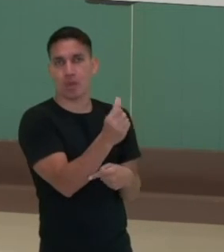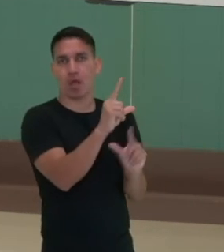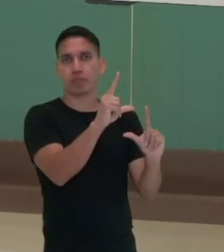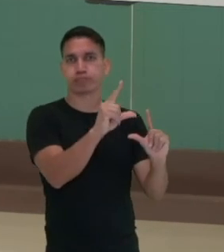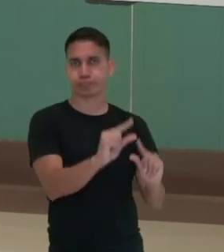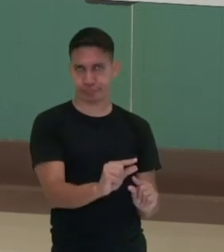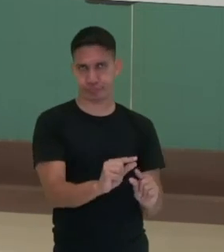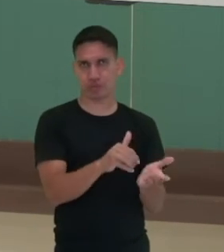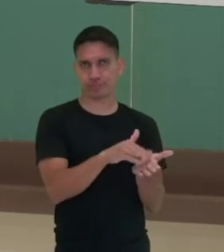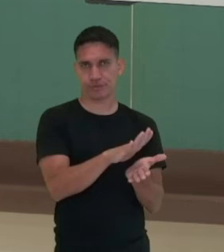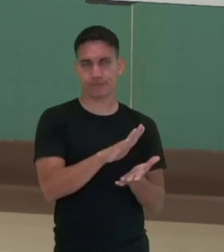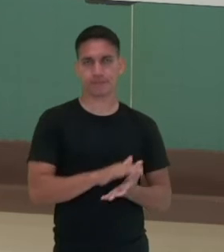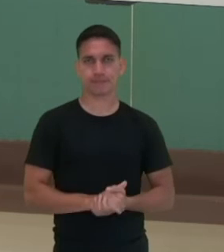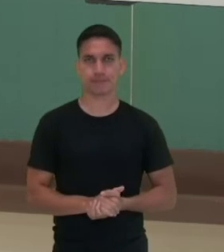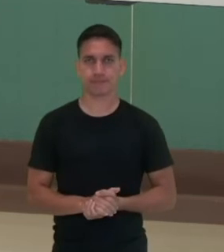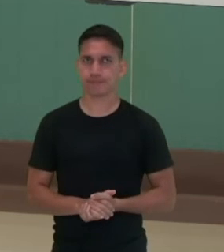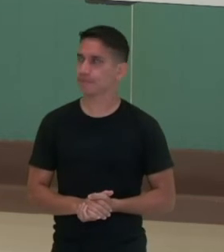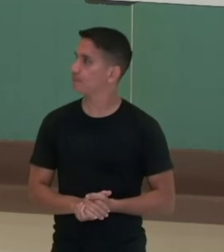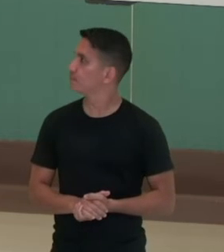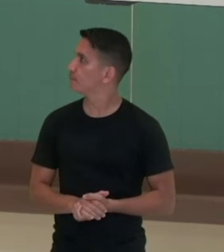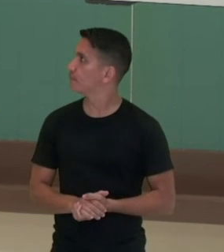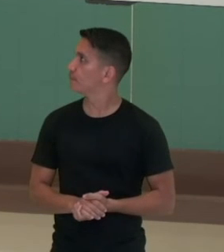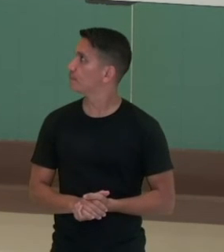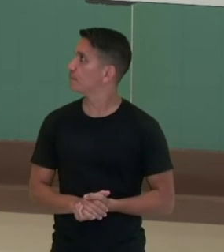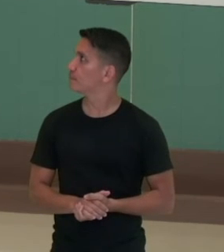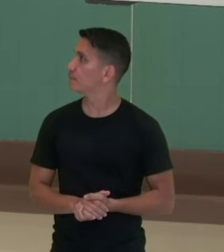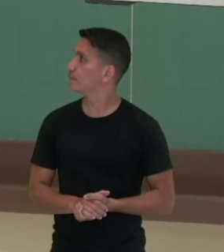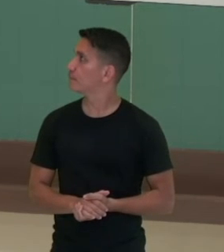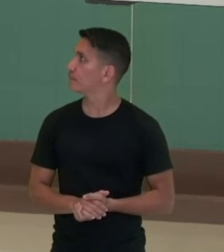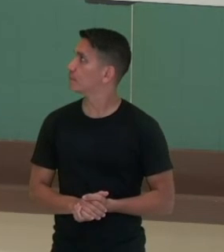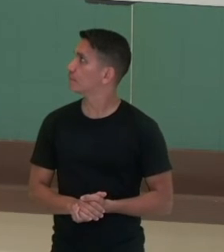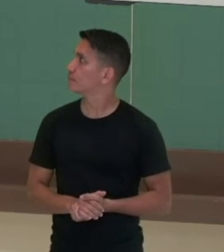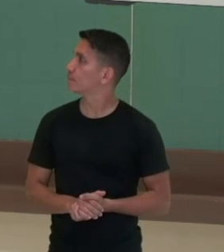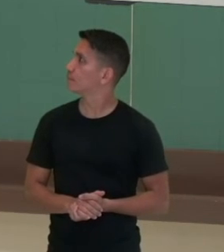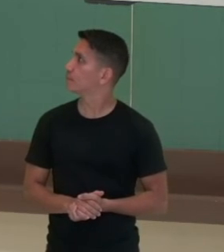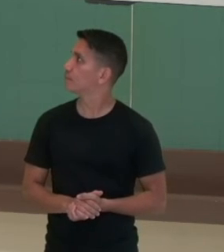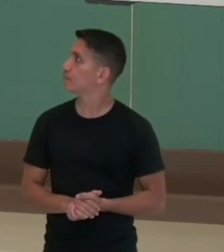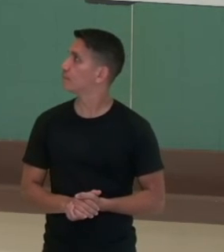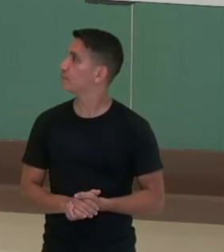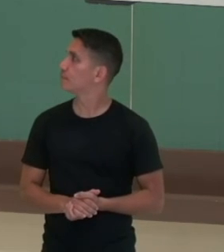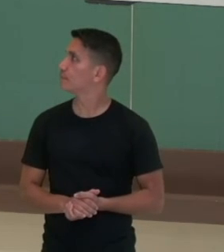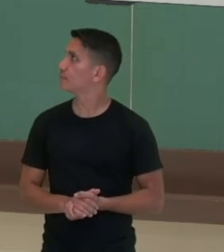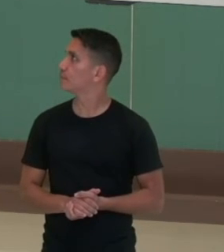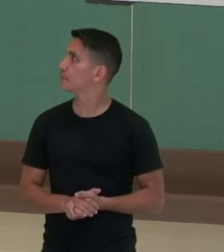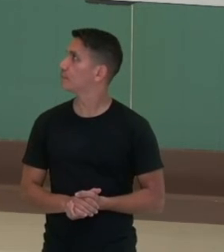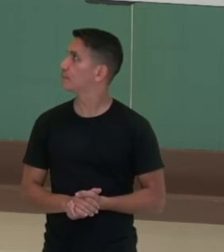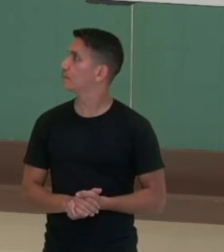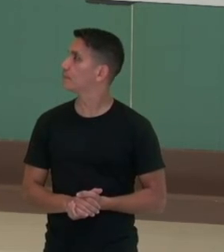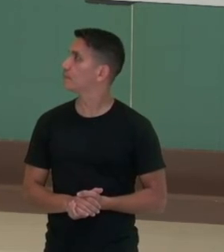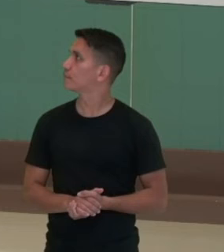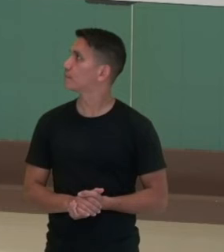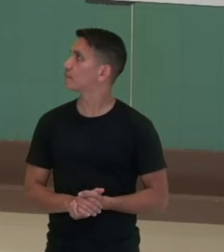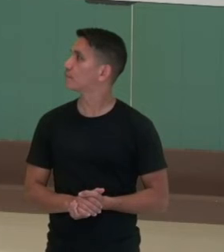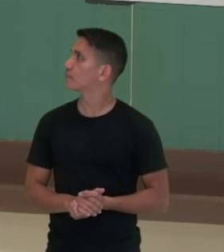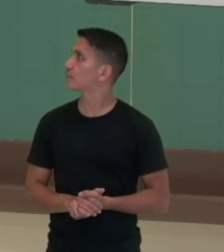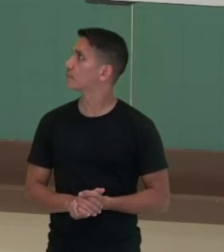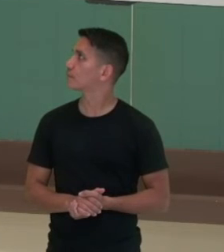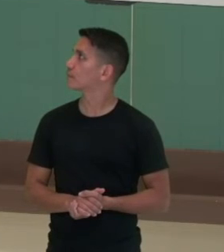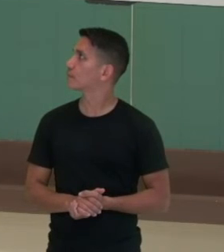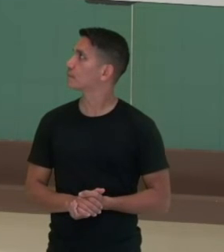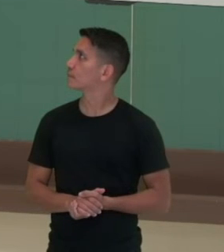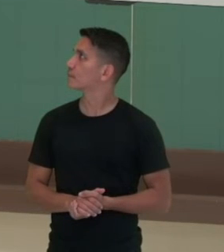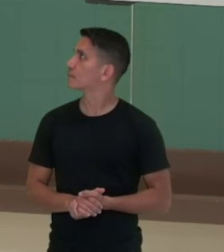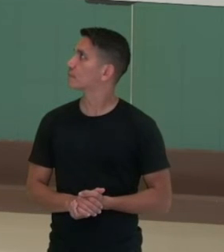excluídas. Aún reflexionando, quais são as áreas do conhecimento que podem